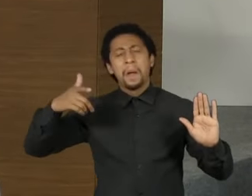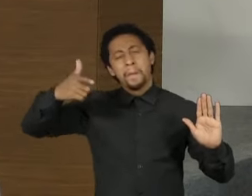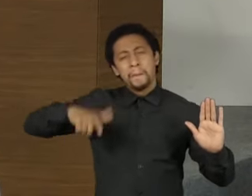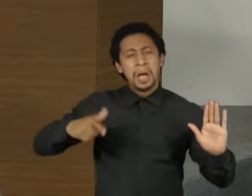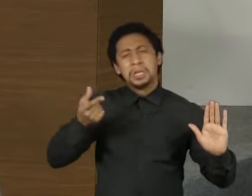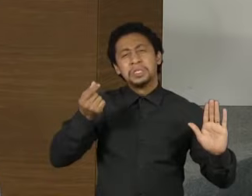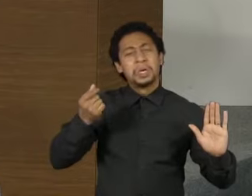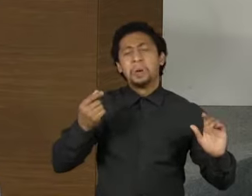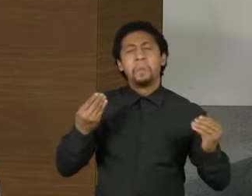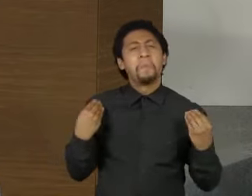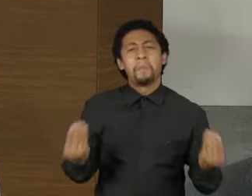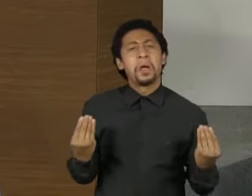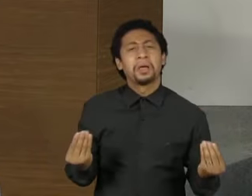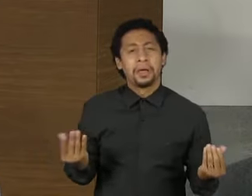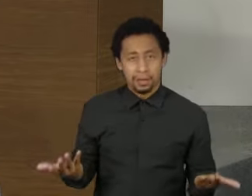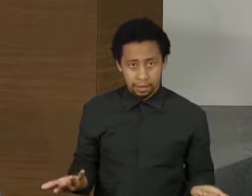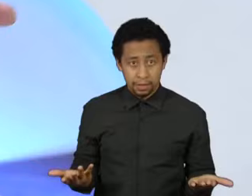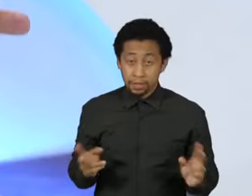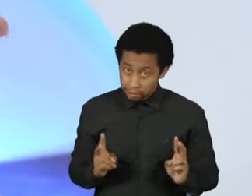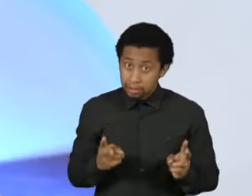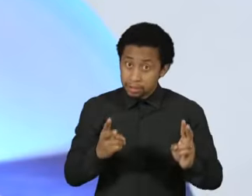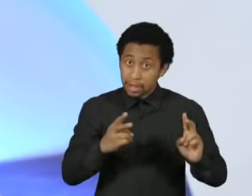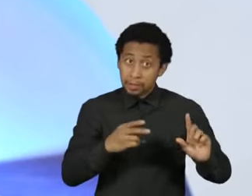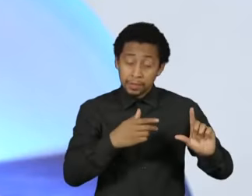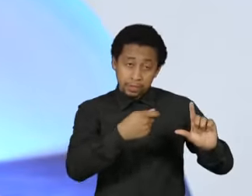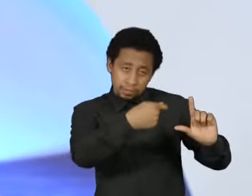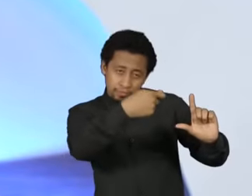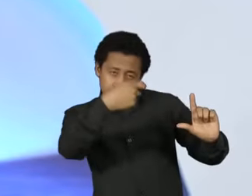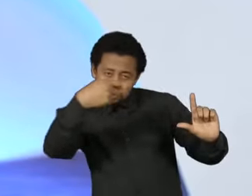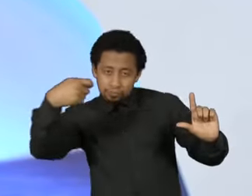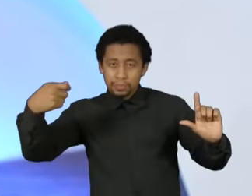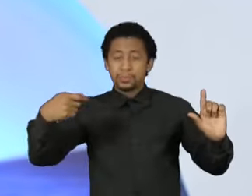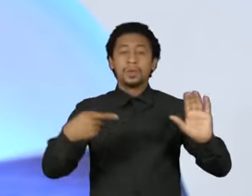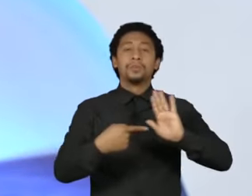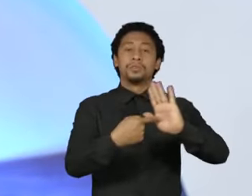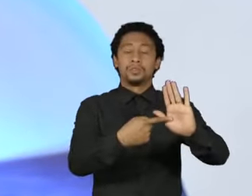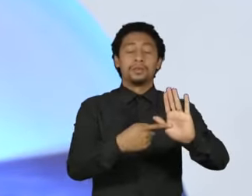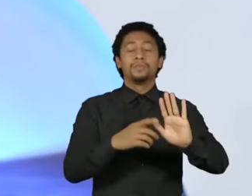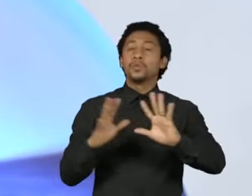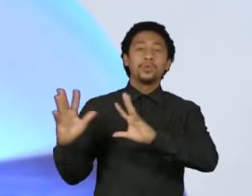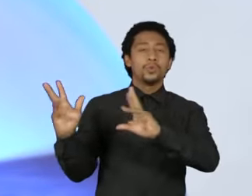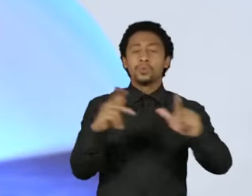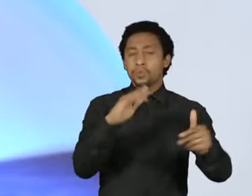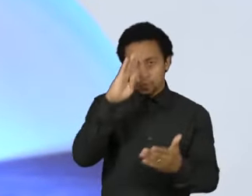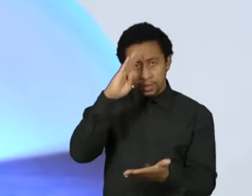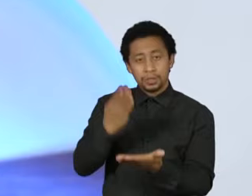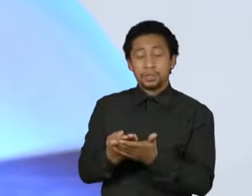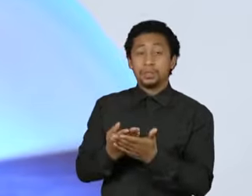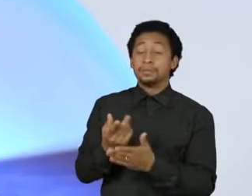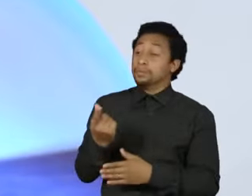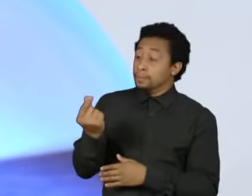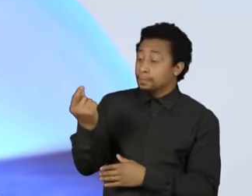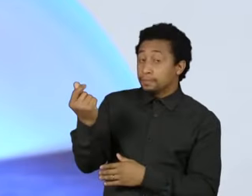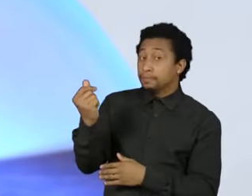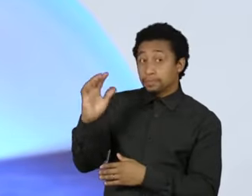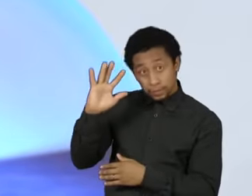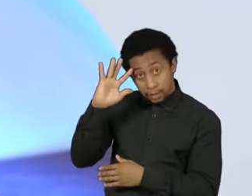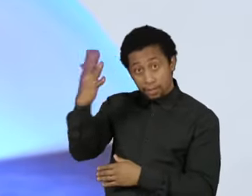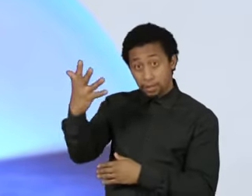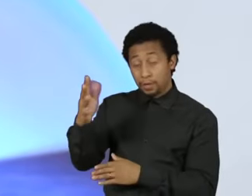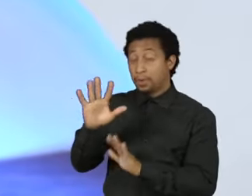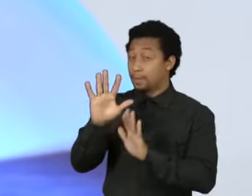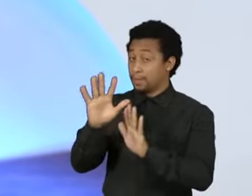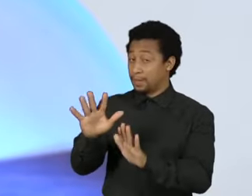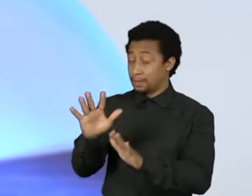autocrítica, sempre achou que dinheiro resolve as coisas. Dinheiro é importante, mas muitas vezes o dinheiro é mal